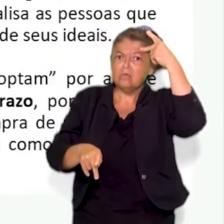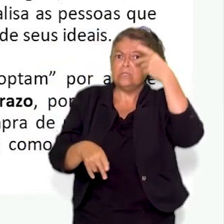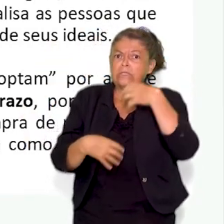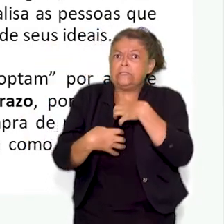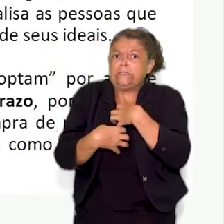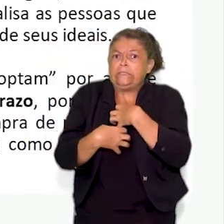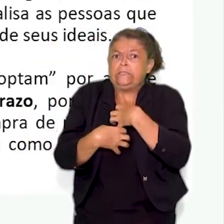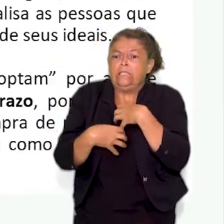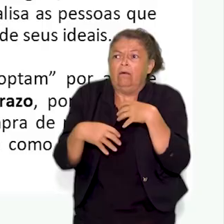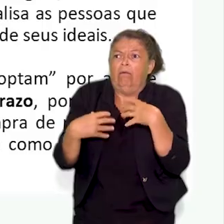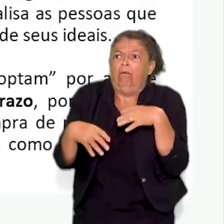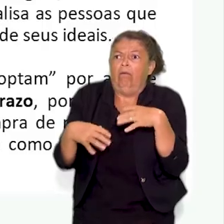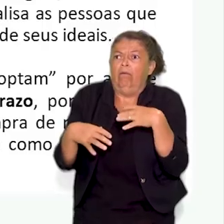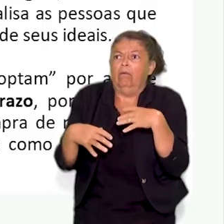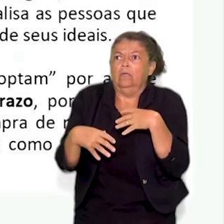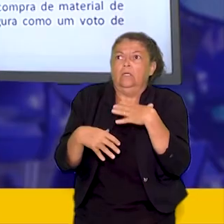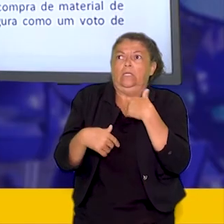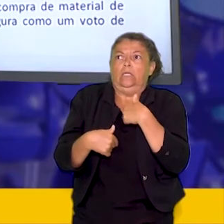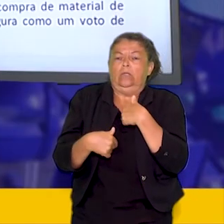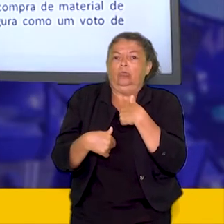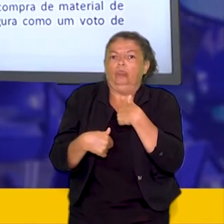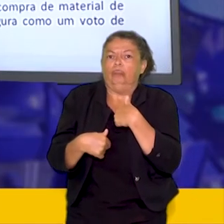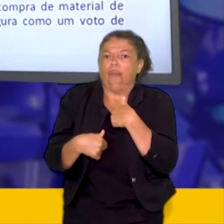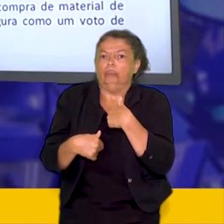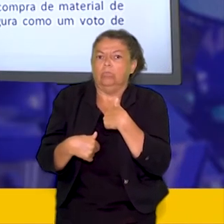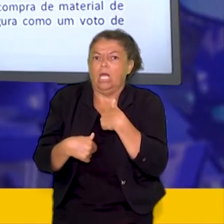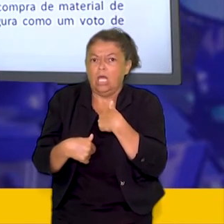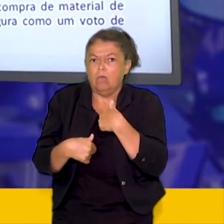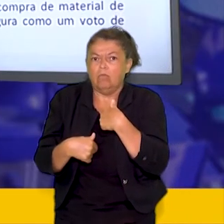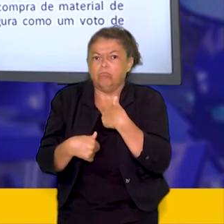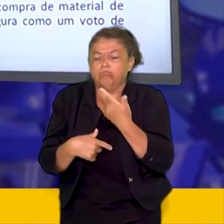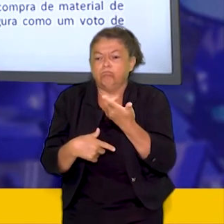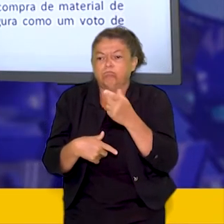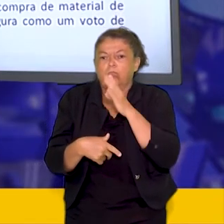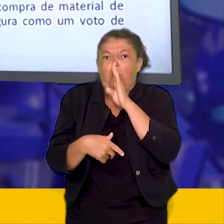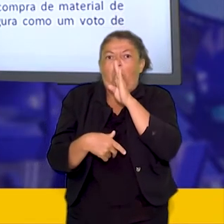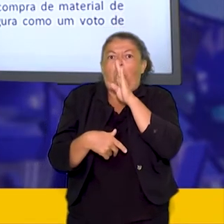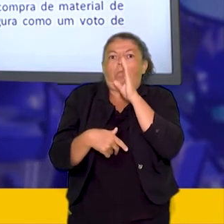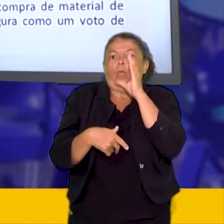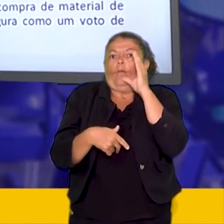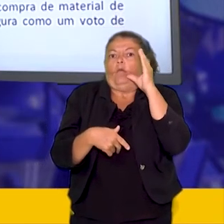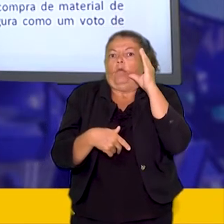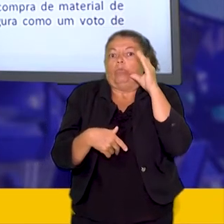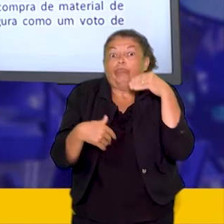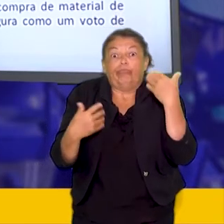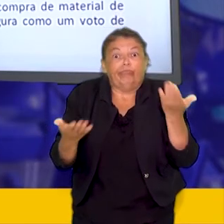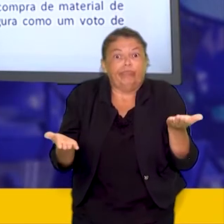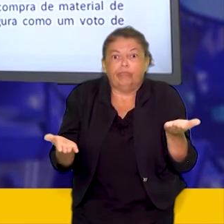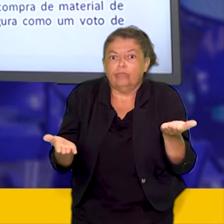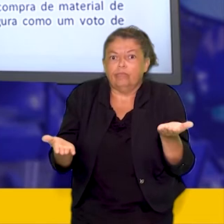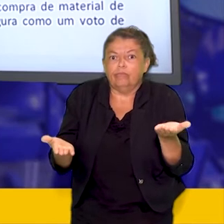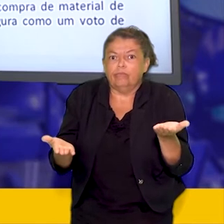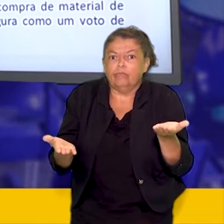em determinado candidato talvez não mais pela coerção física